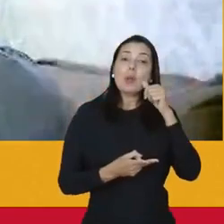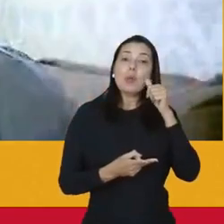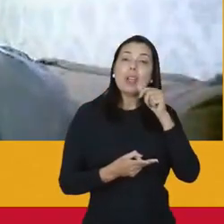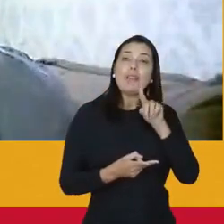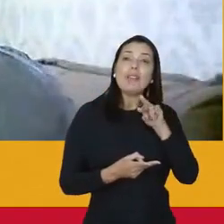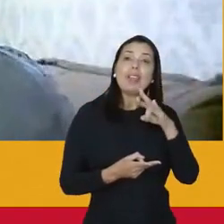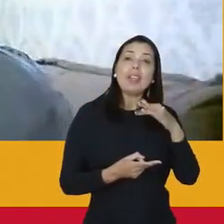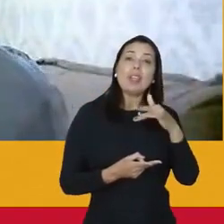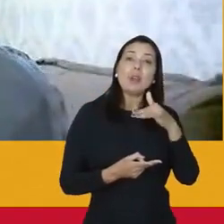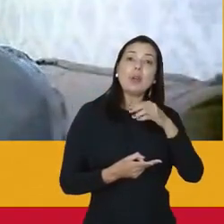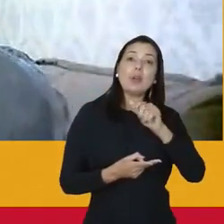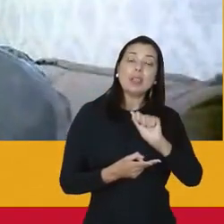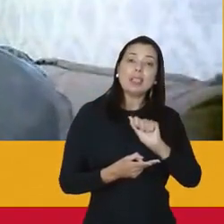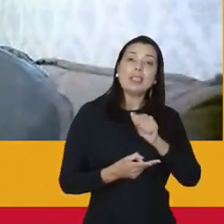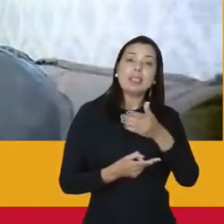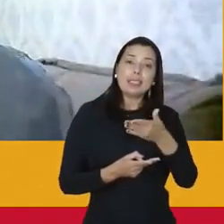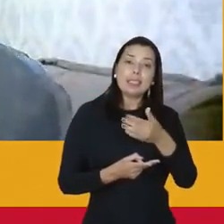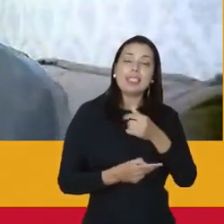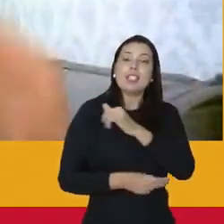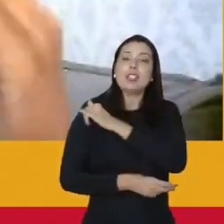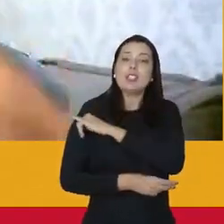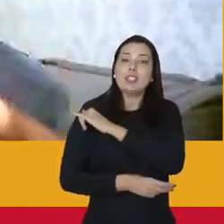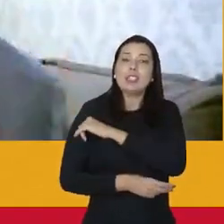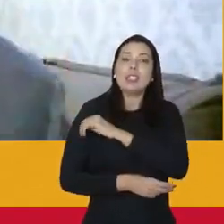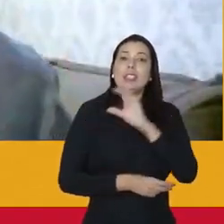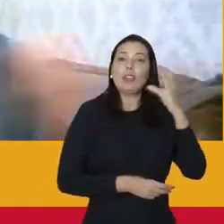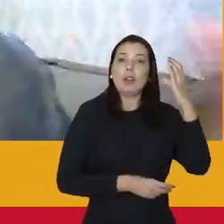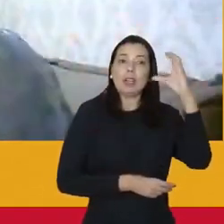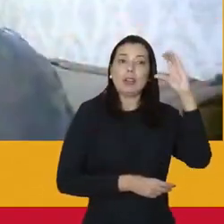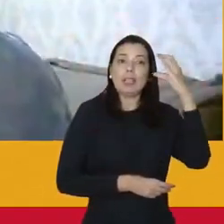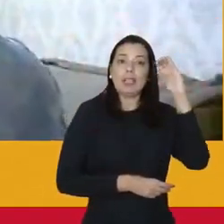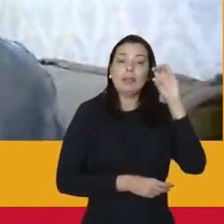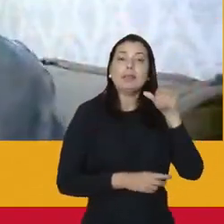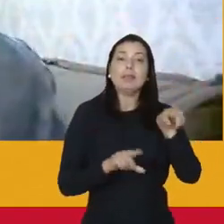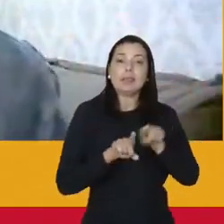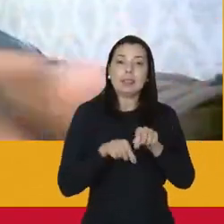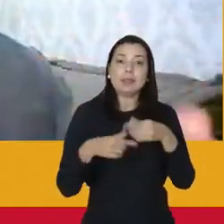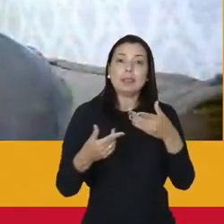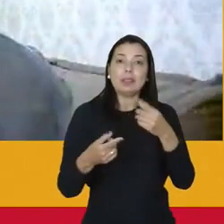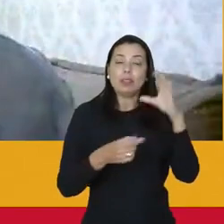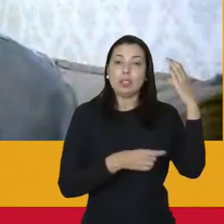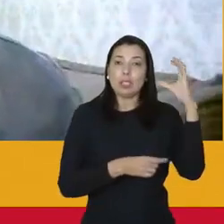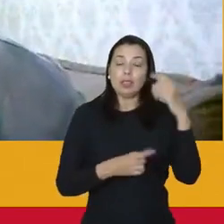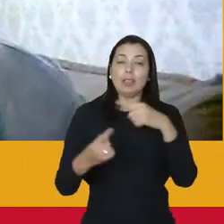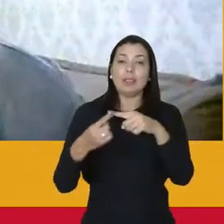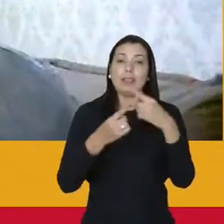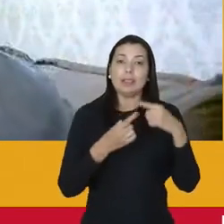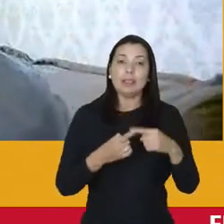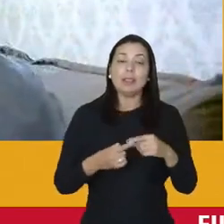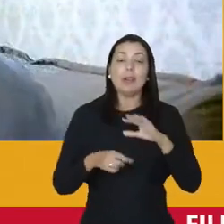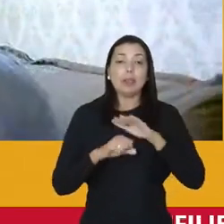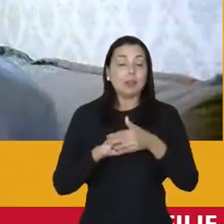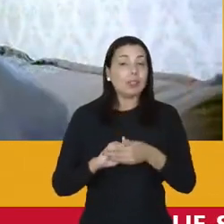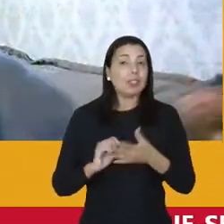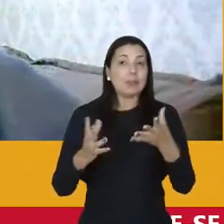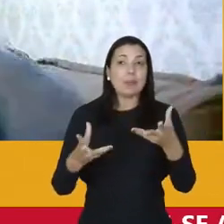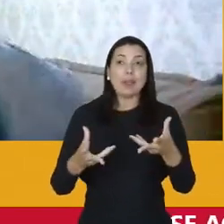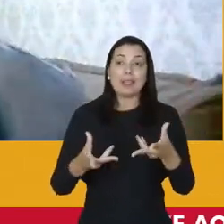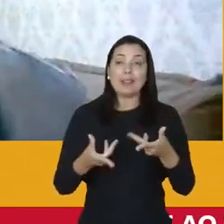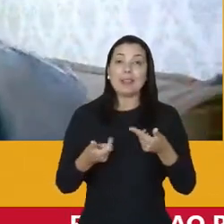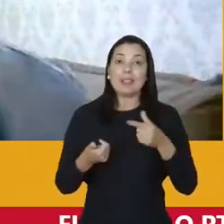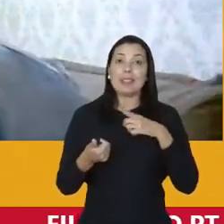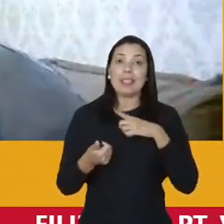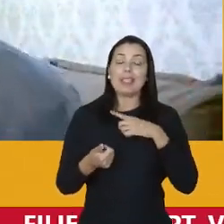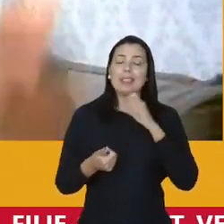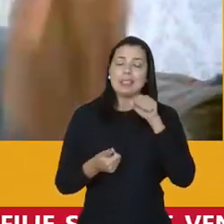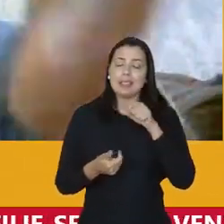Verônica Lima de Niterói que me deu ou que me deram a oportunidade de ter uma noite maravilhosa e eu tenho